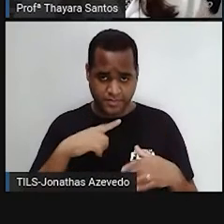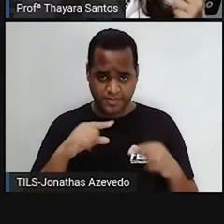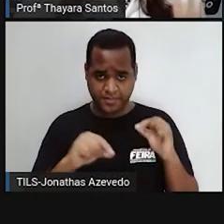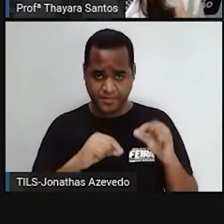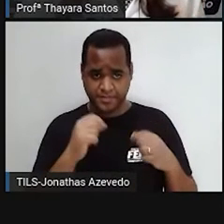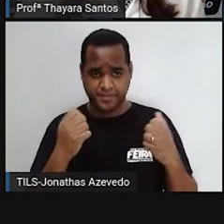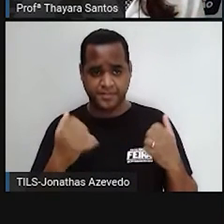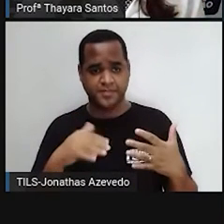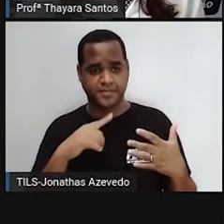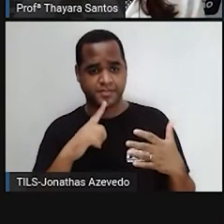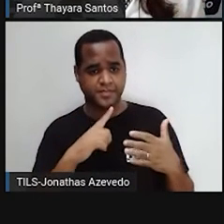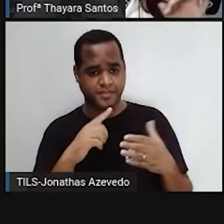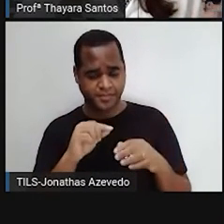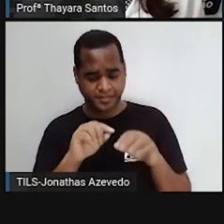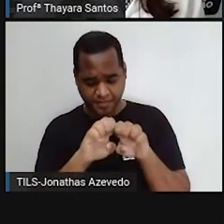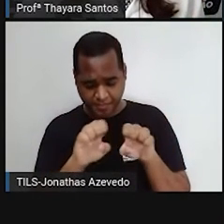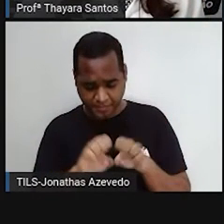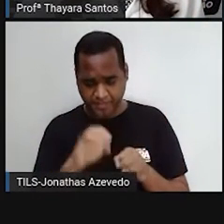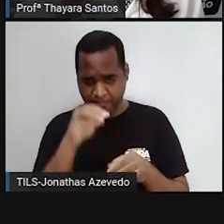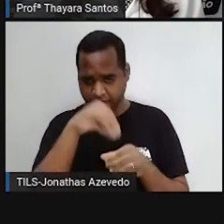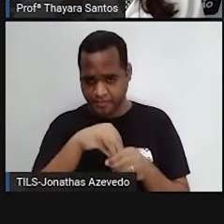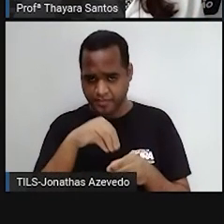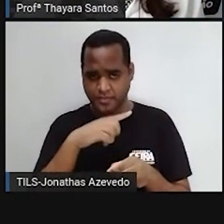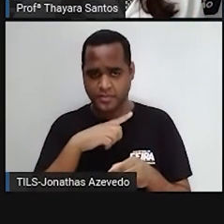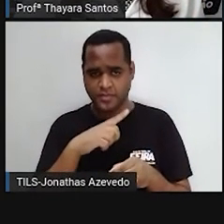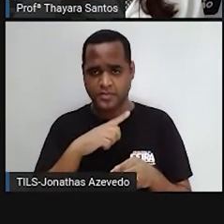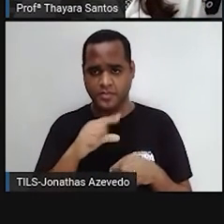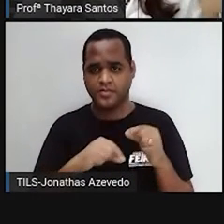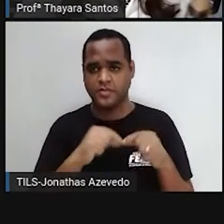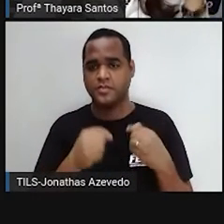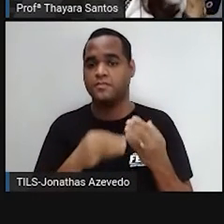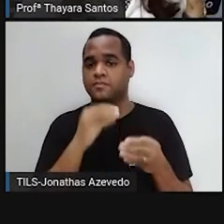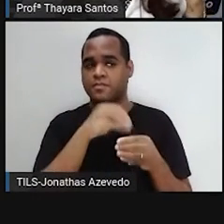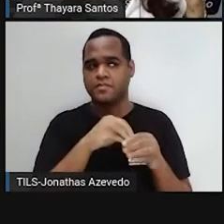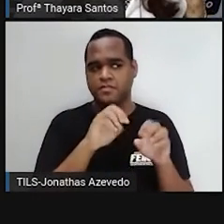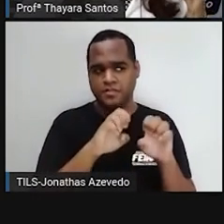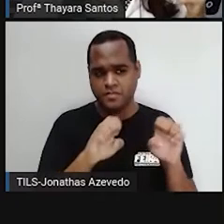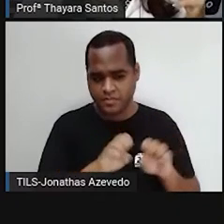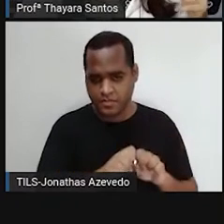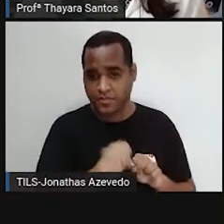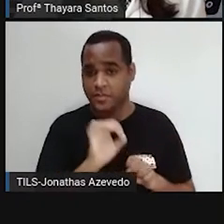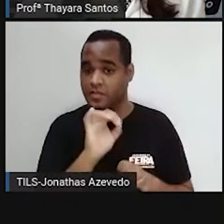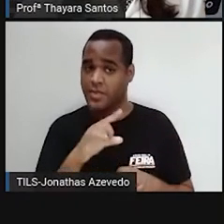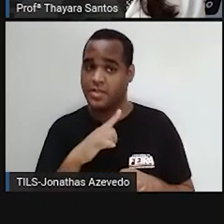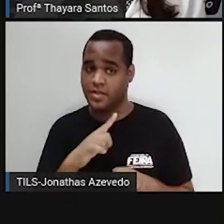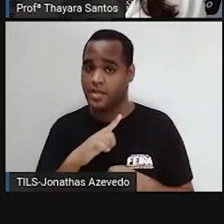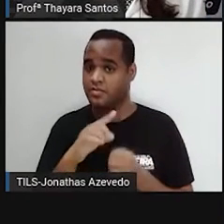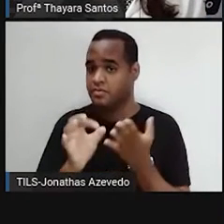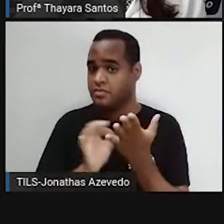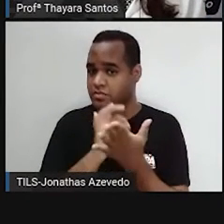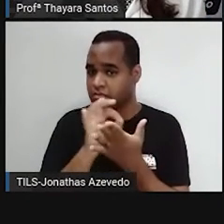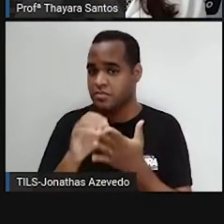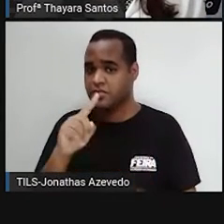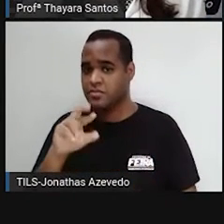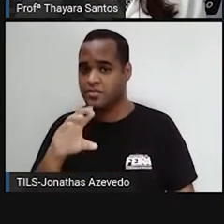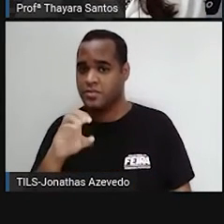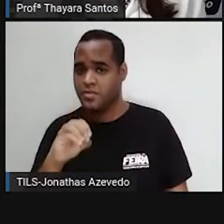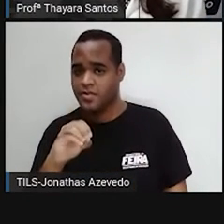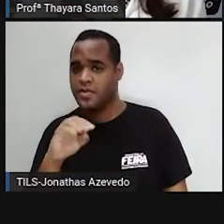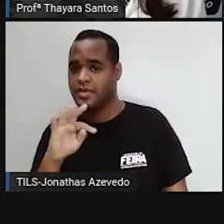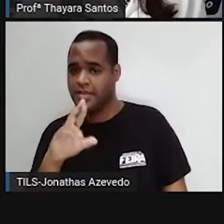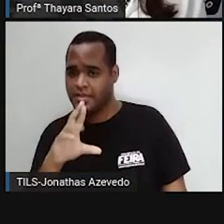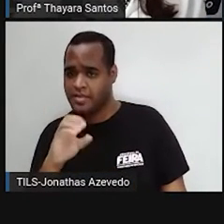vegetal tem uma estrutura que não tem na célula eucariótica animal, mas tem na célula procariótica, que é a parede celular.